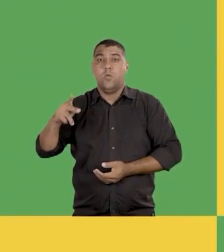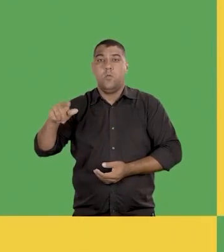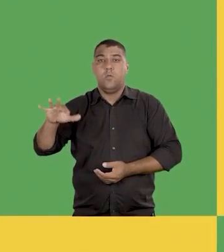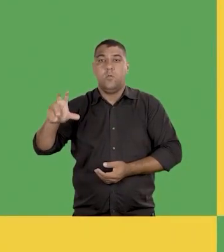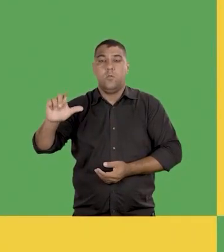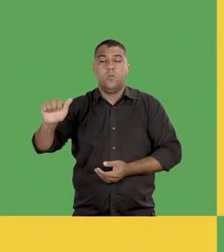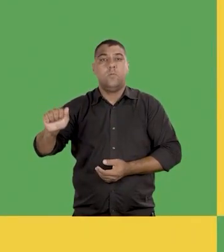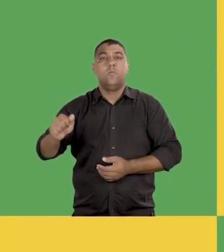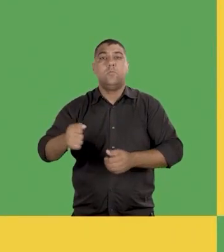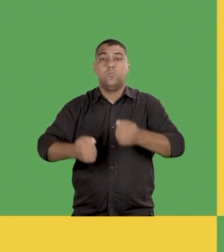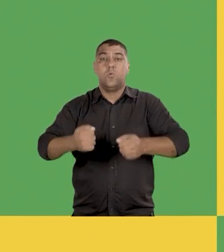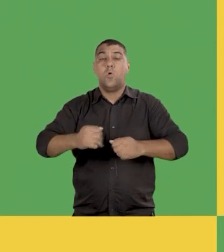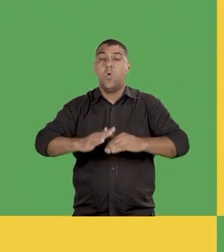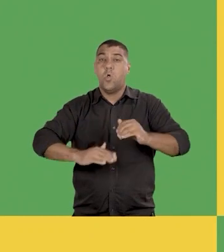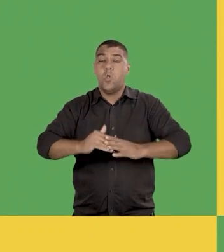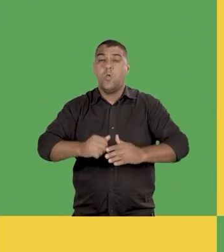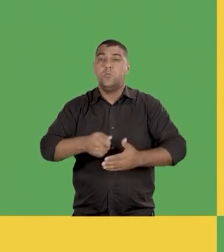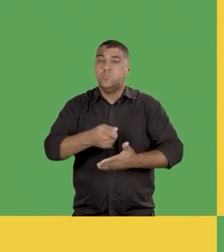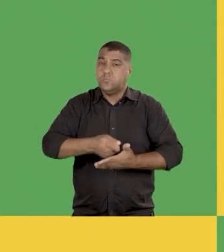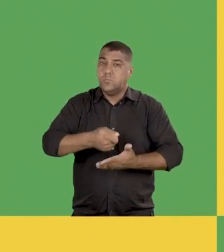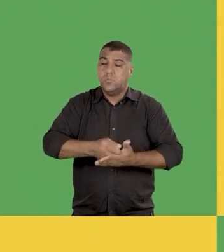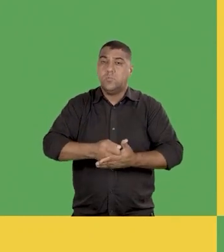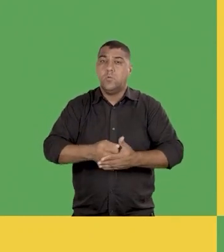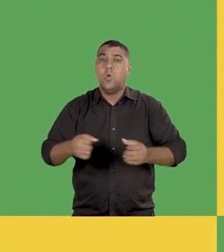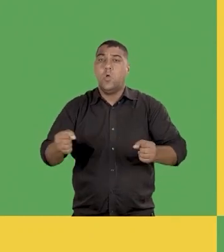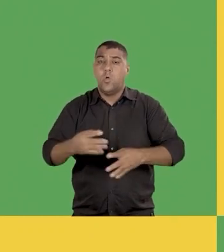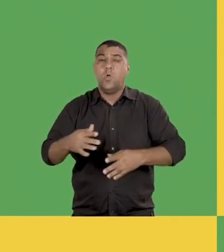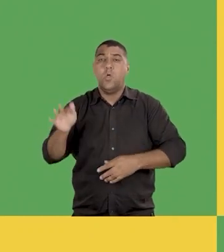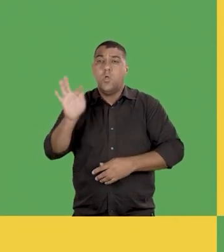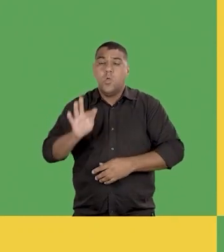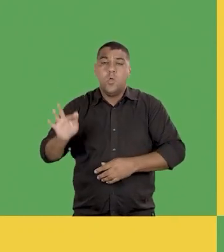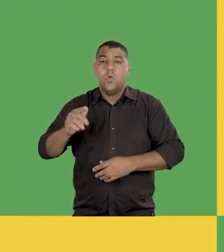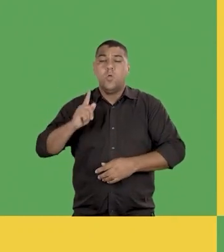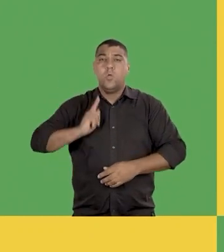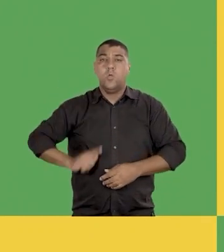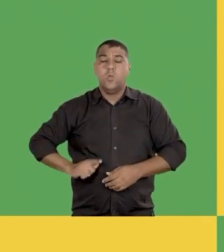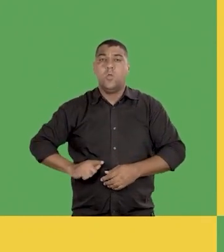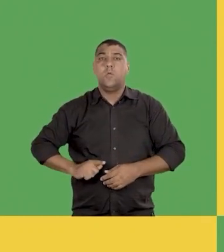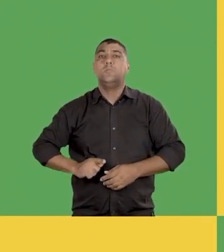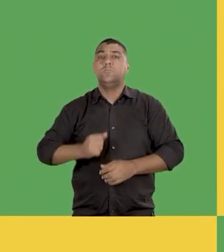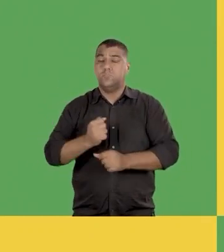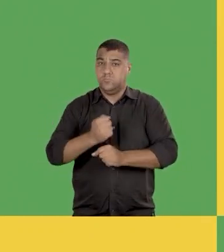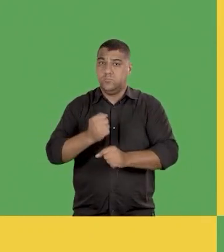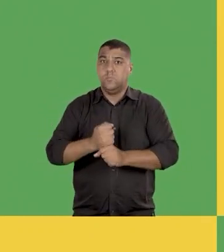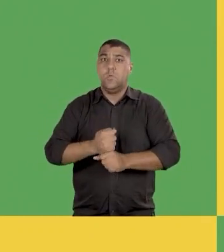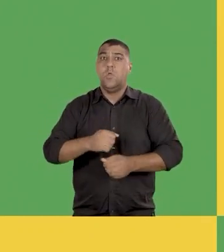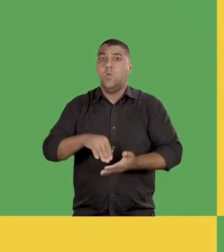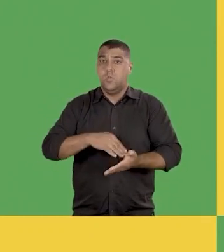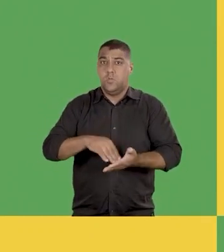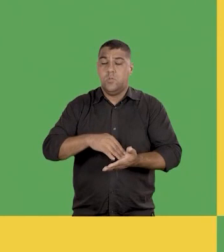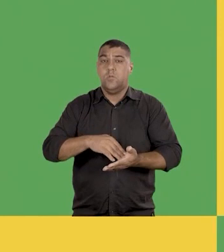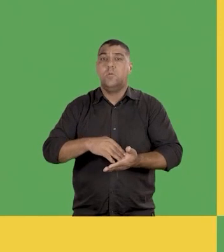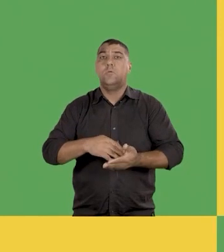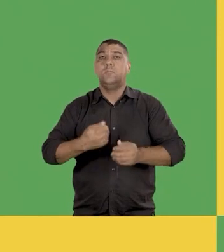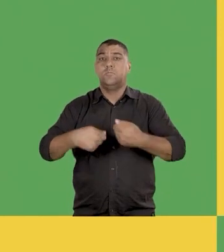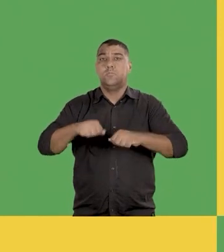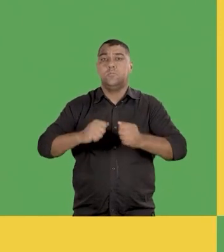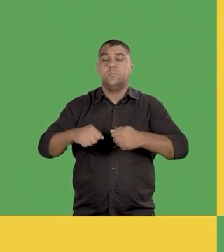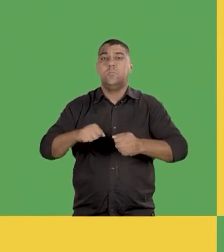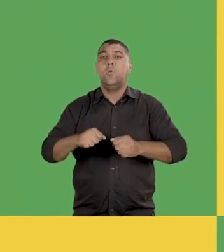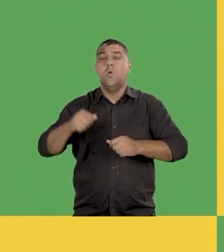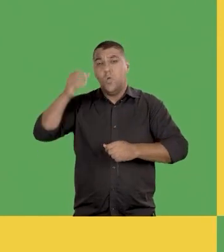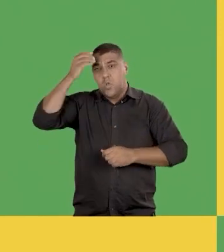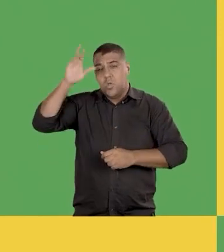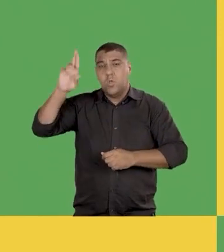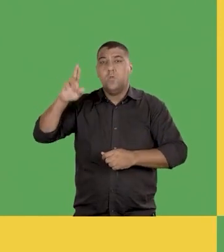Sou Paulo Márcio, motorista de profissão, mas com muita dedicação concluí as faculdades de direito e contabilidade. Fui secretário